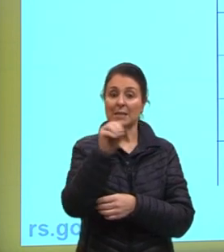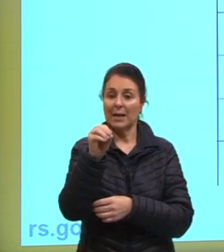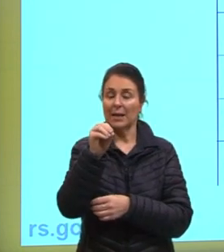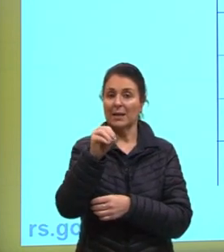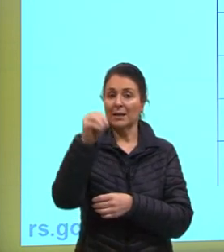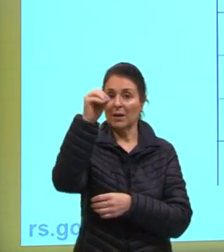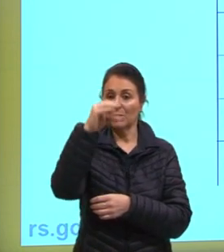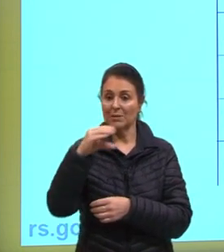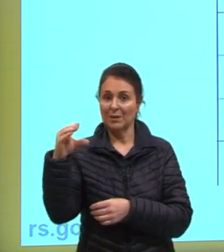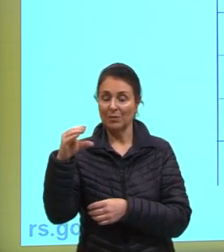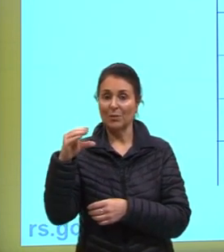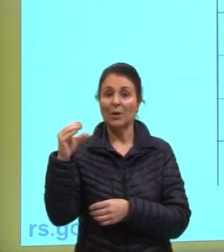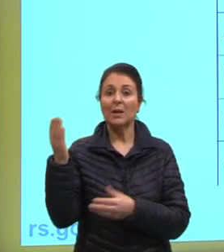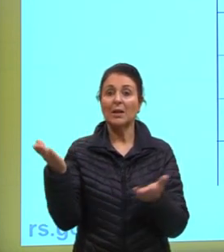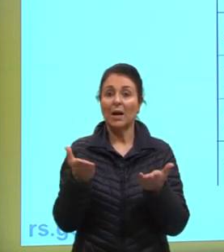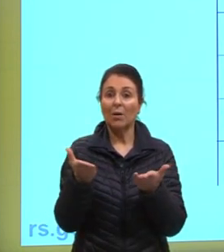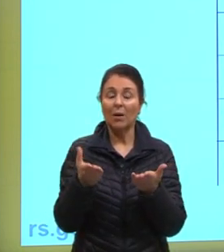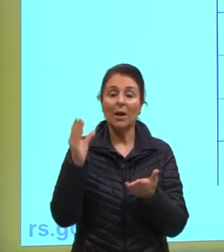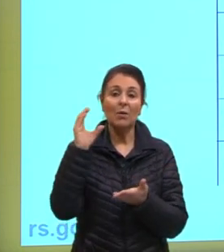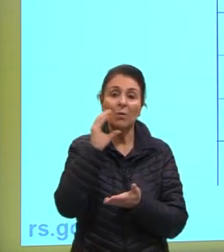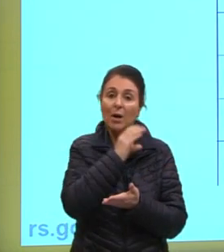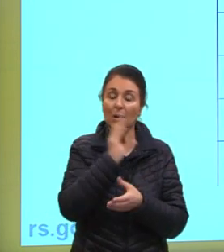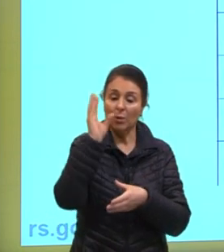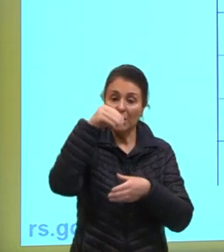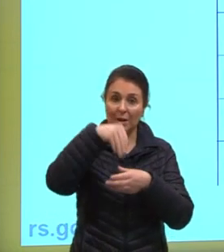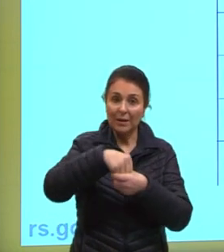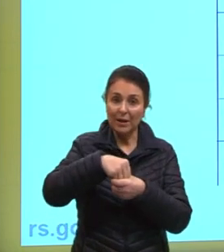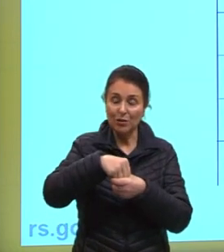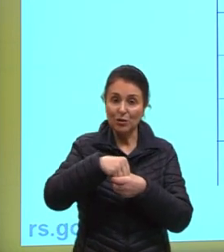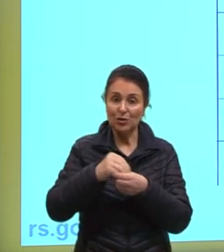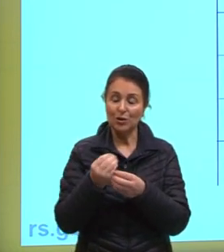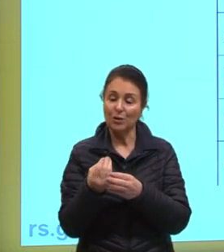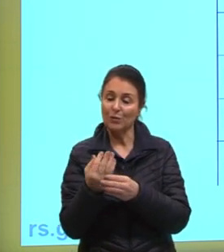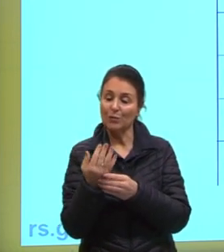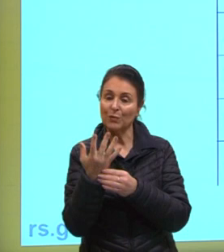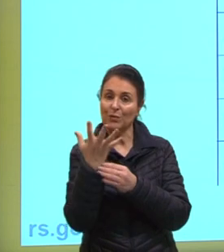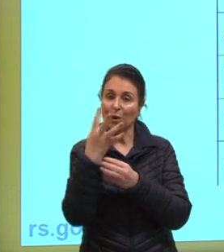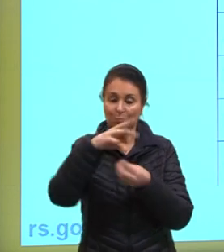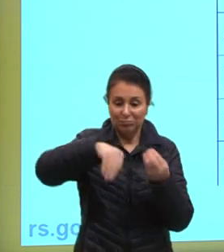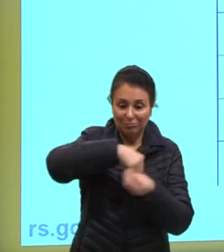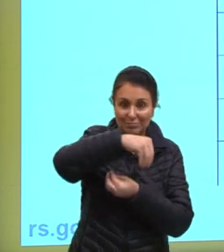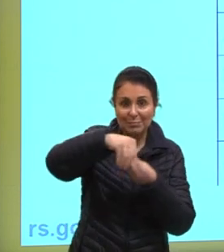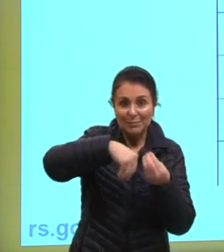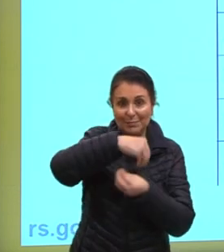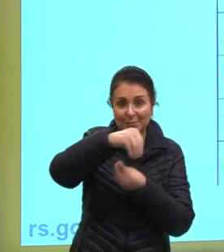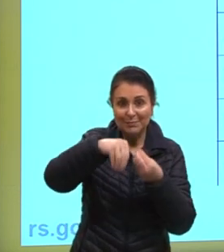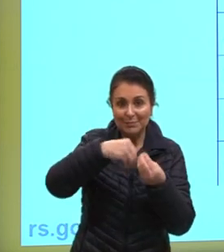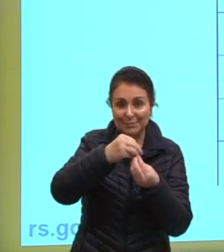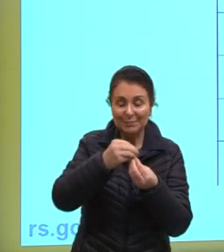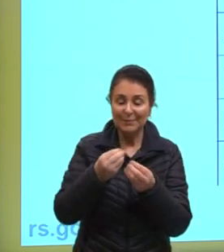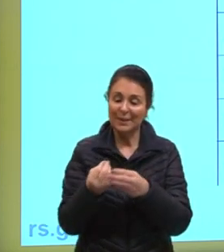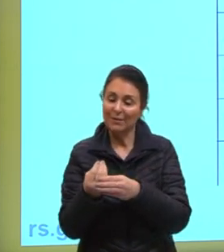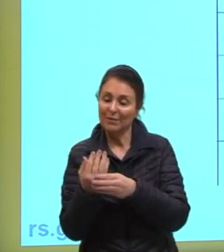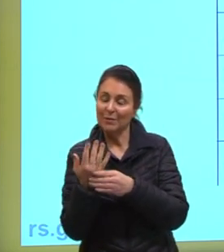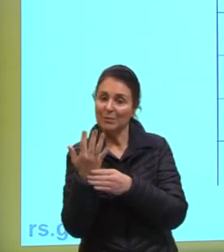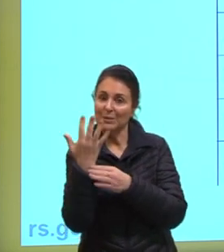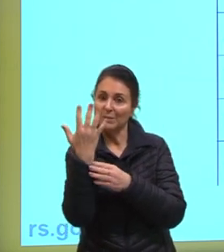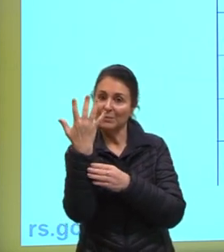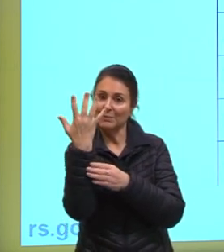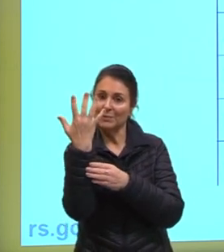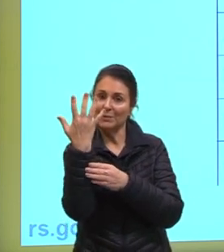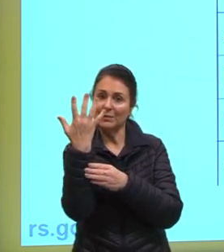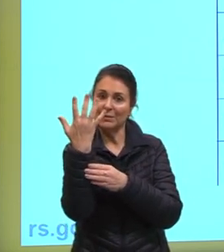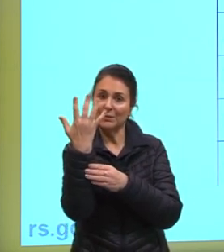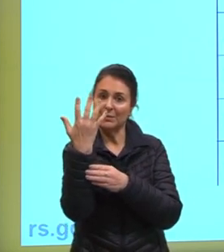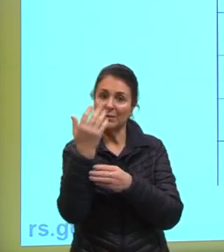E aqui, o calor, né, latente de fusão e o calor latente de vaporização, né, de ebulição,